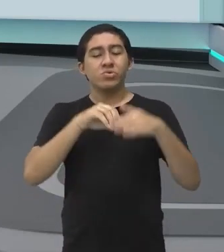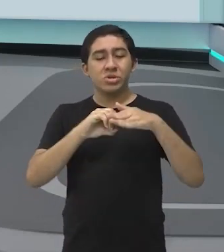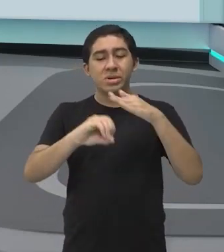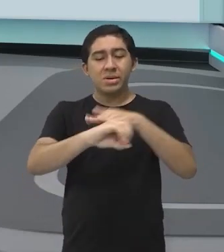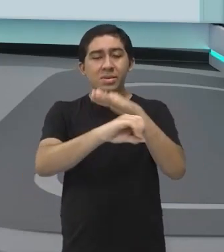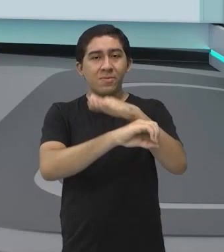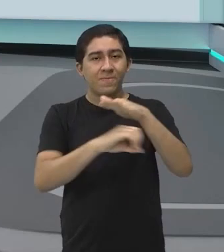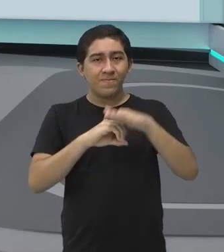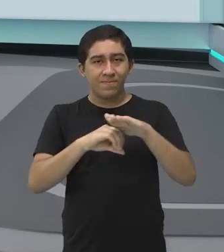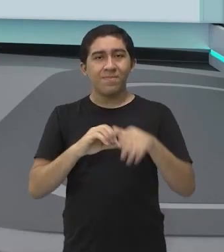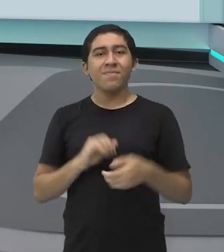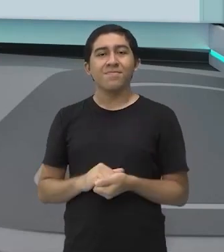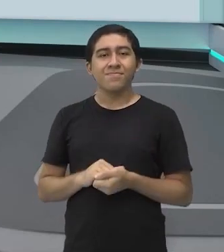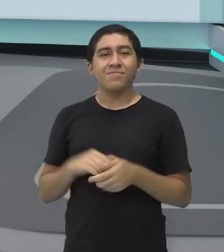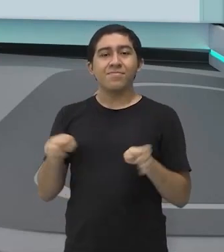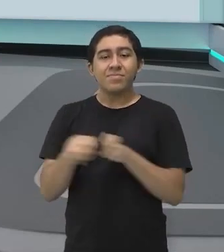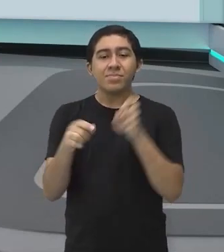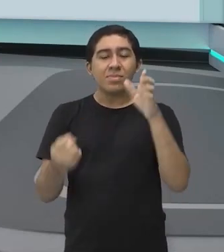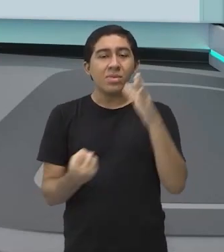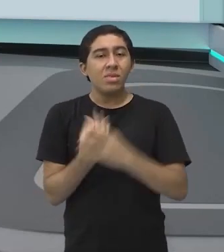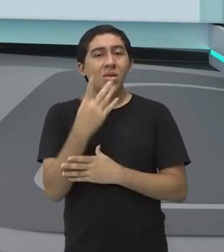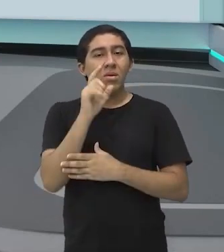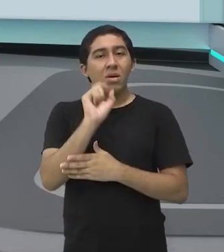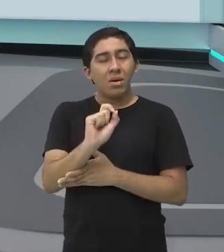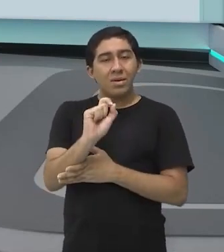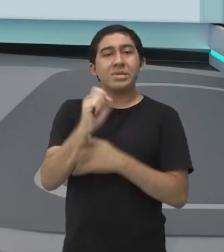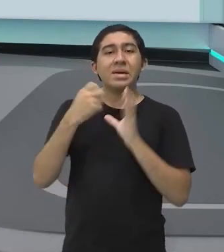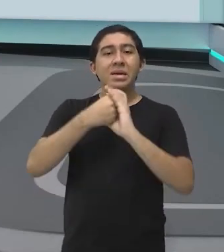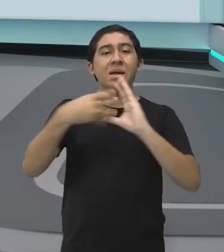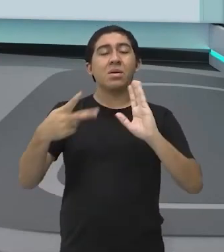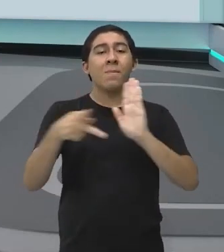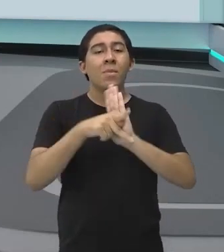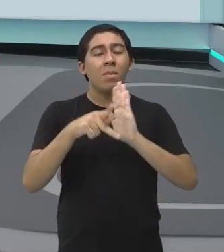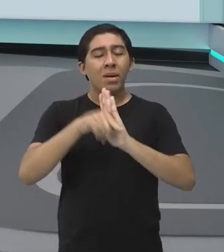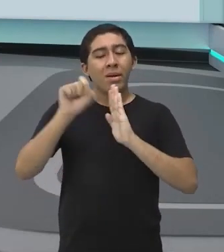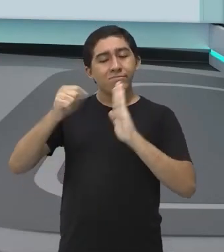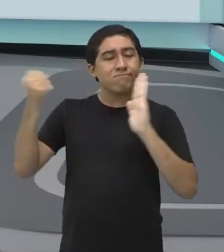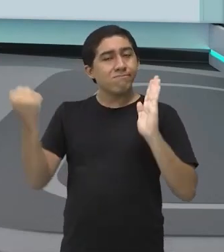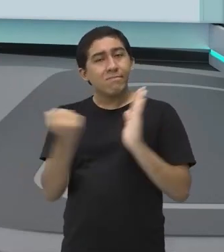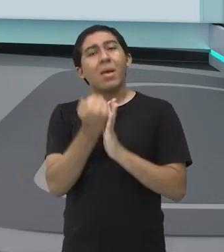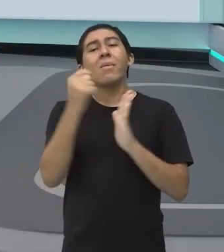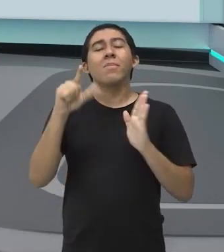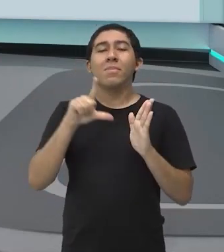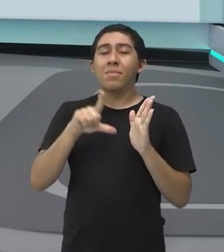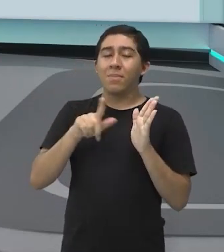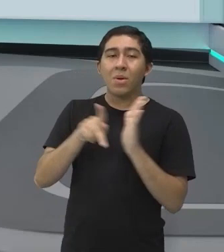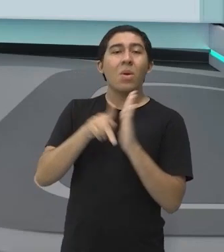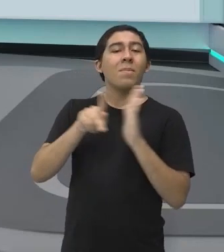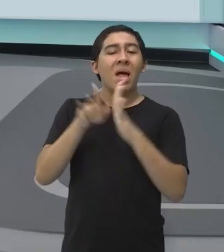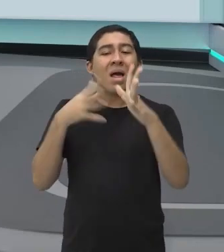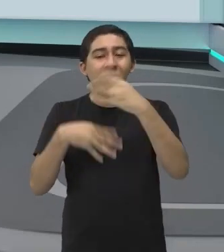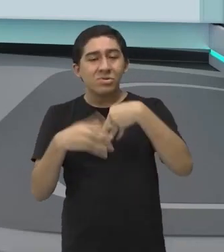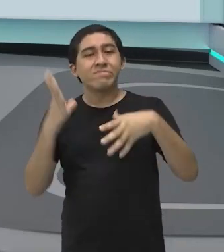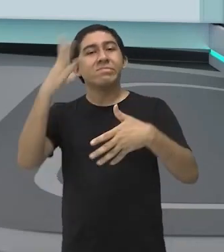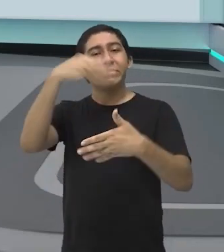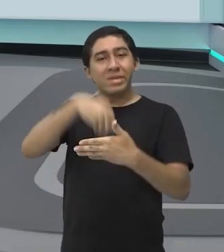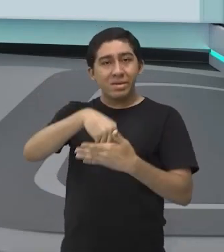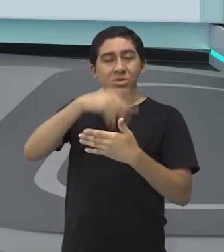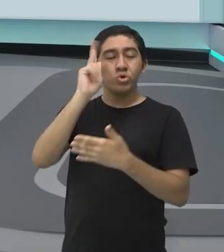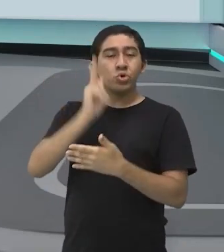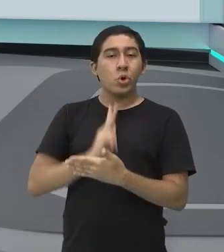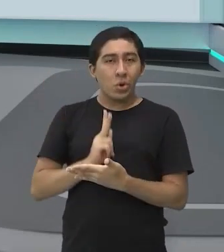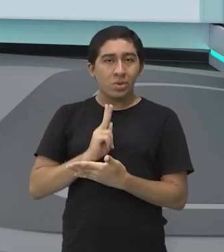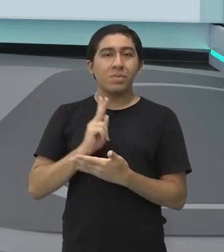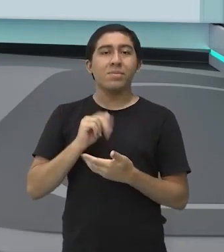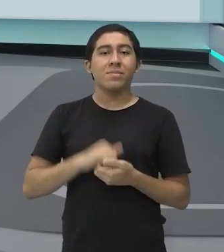cria aí esse elemento, e é um marco revolucionário na história do skate.